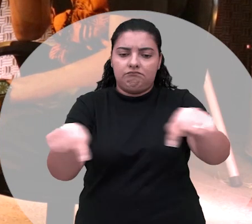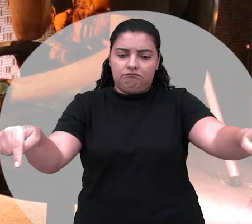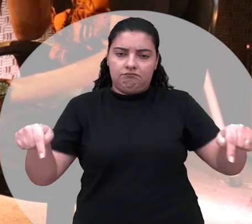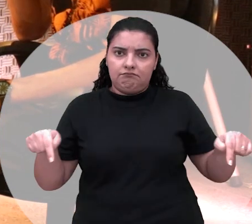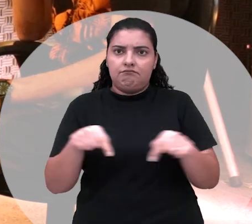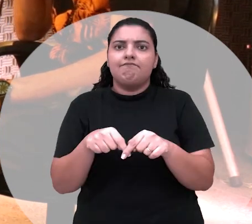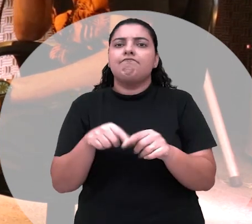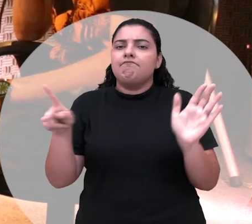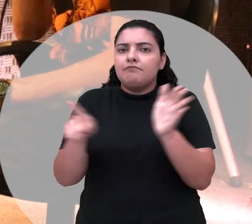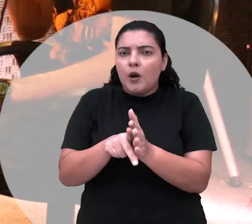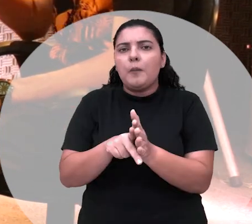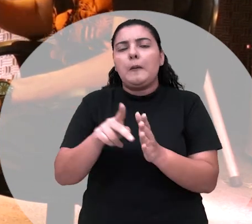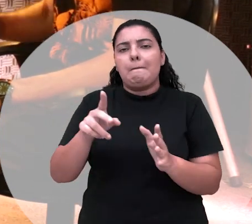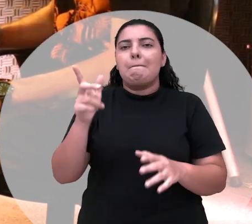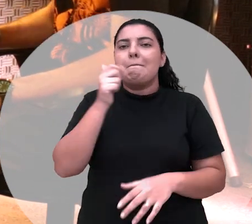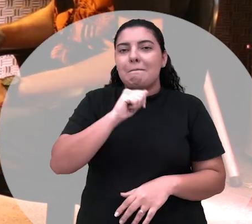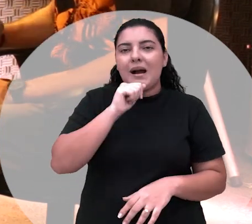terreiro da Dona Luziara.